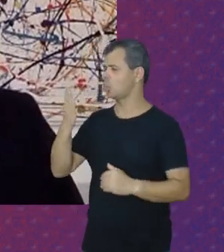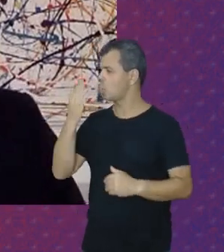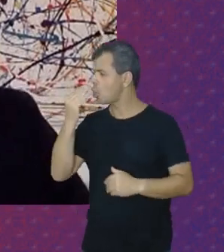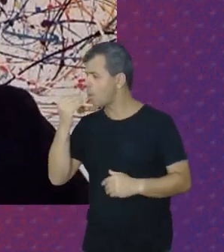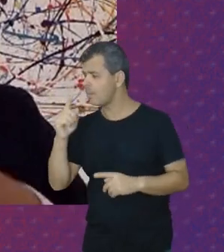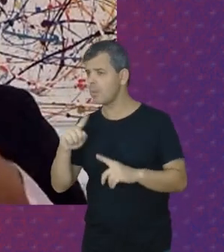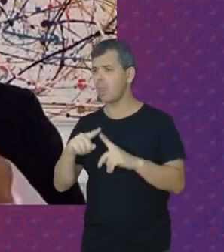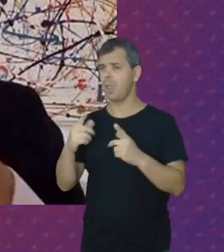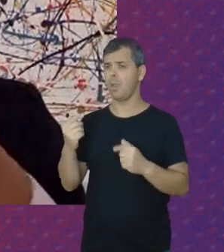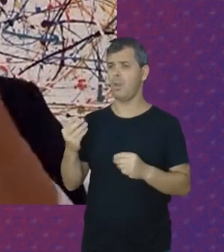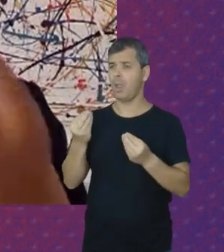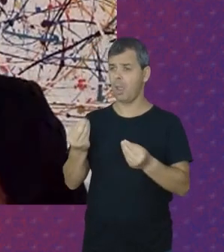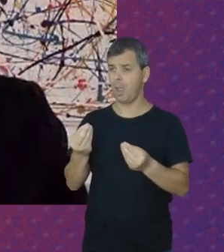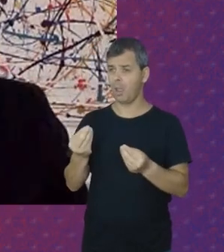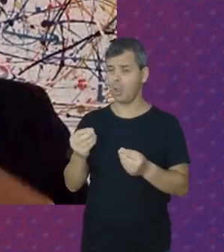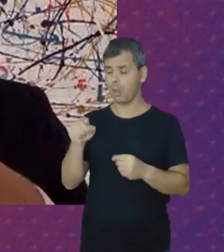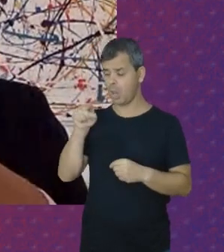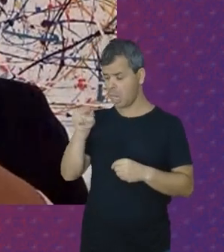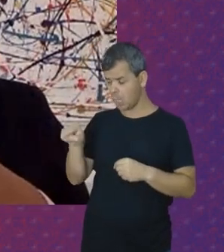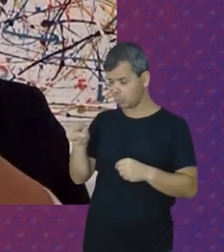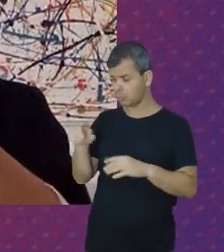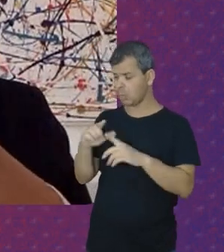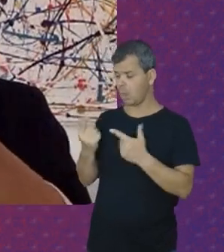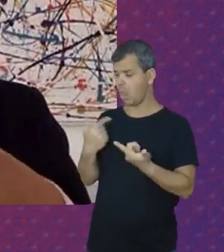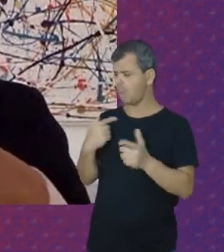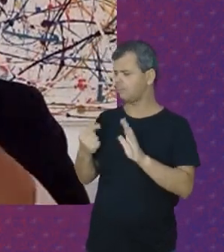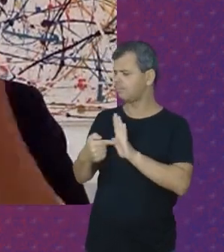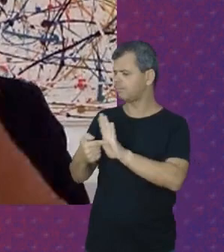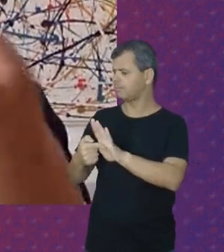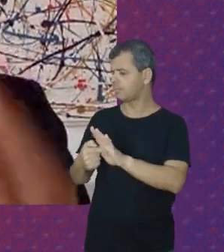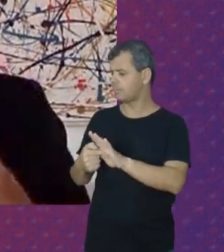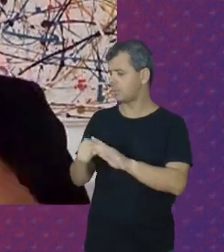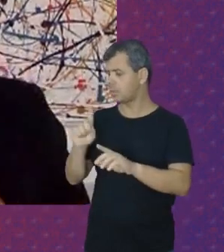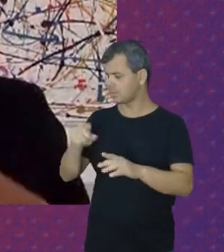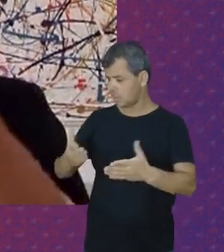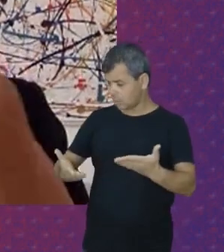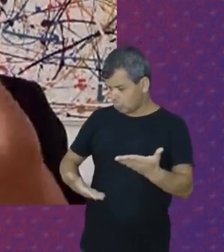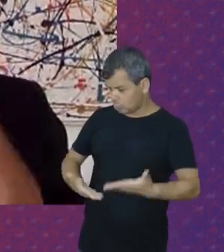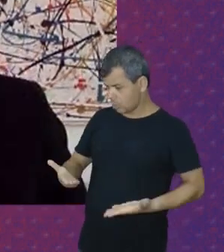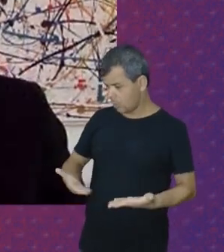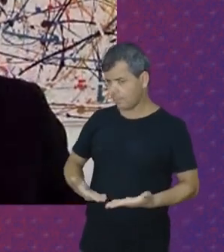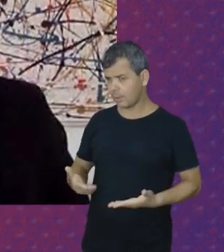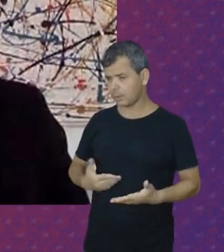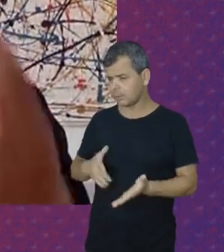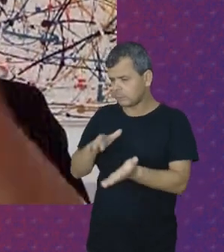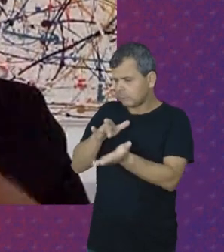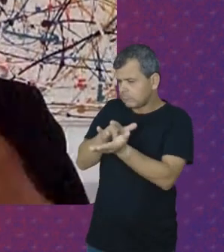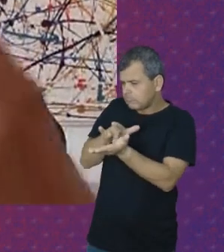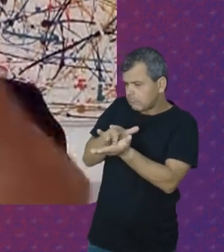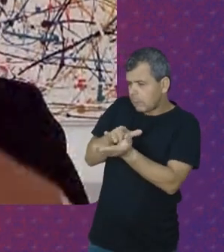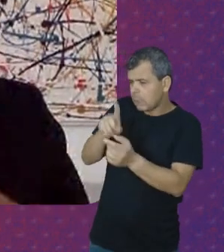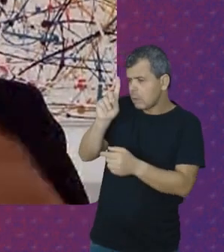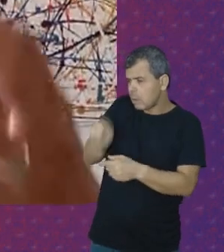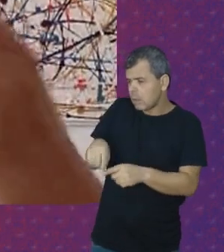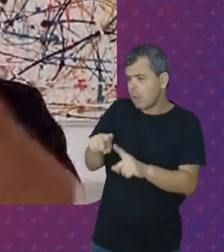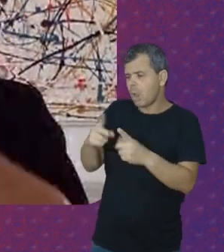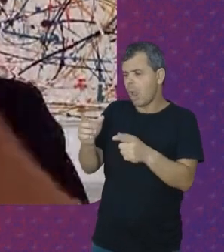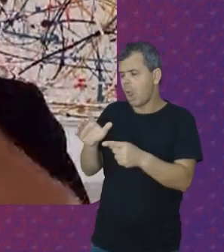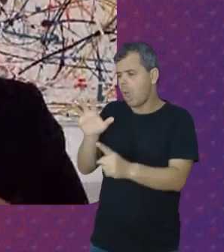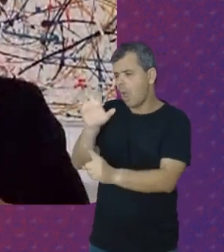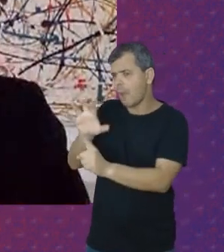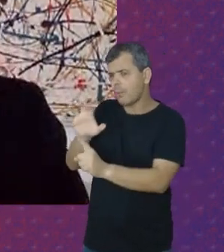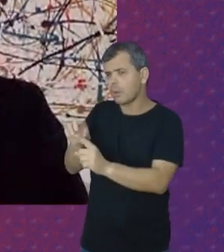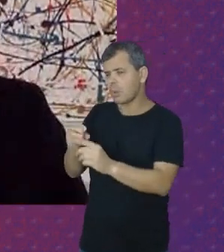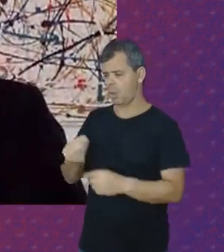E foi Contra Isso que ela Denominou De servidão Disfarçada Que ela Dedicou